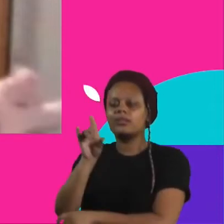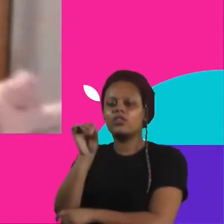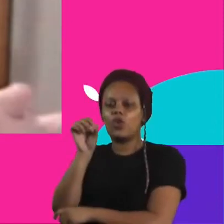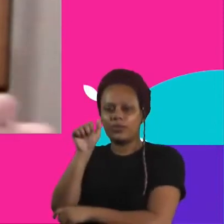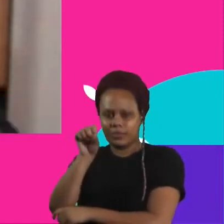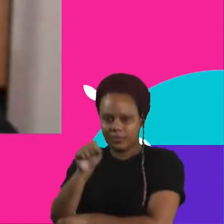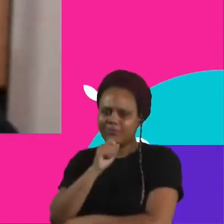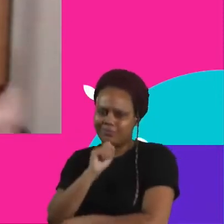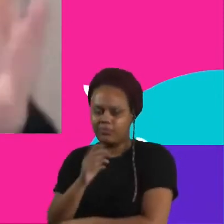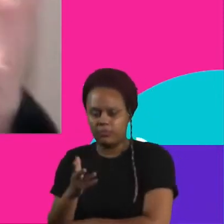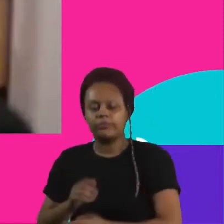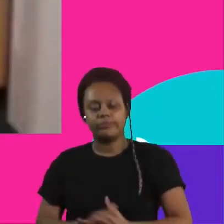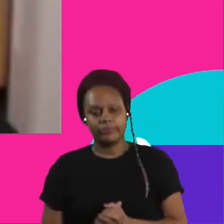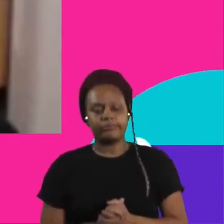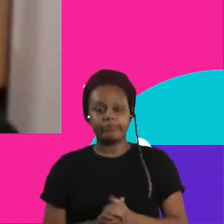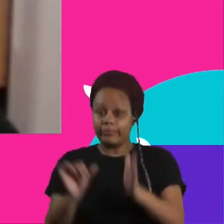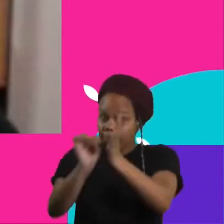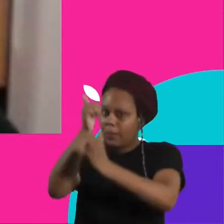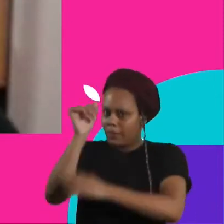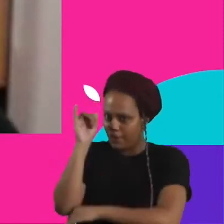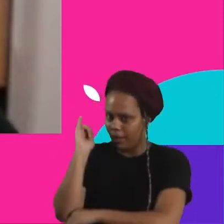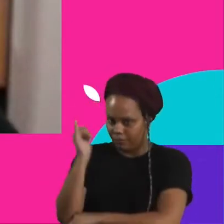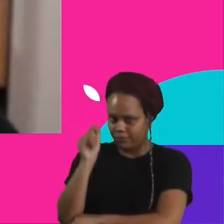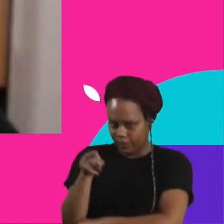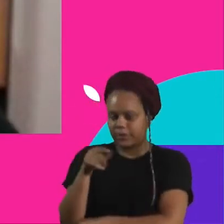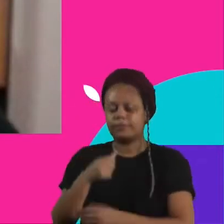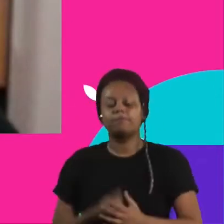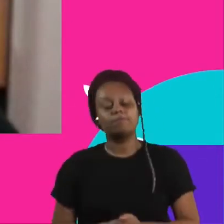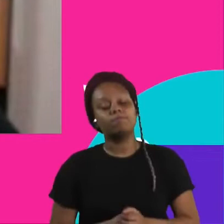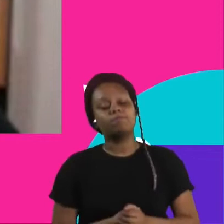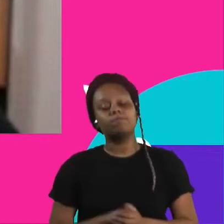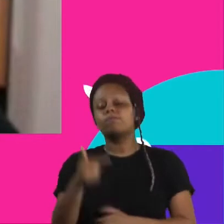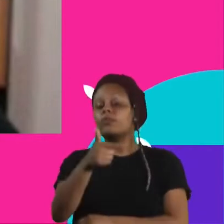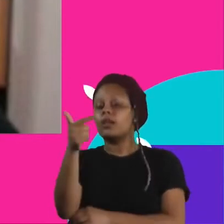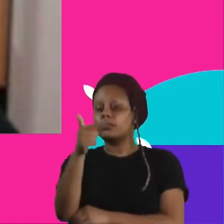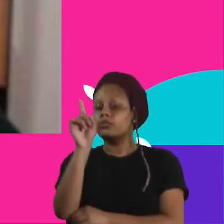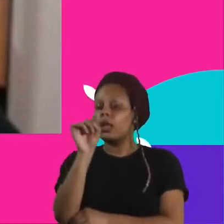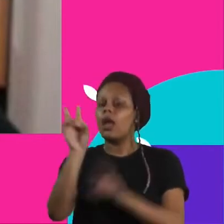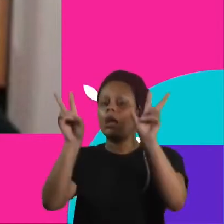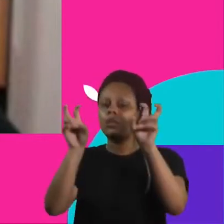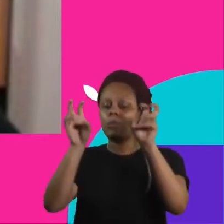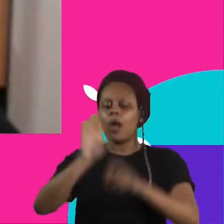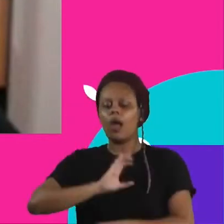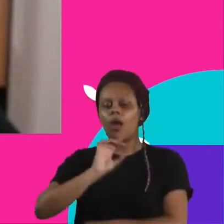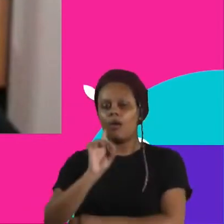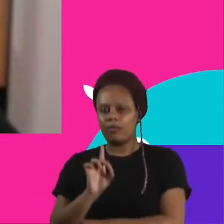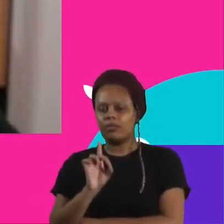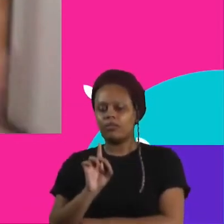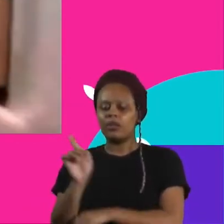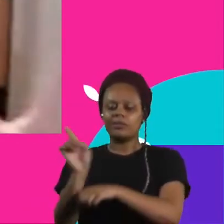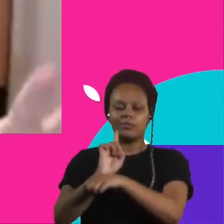essa é a primeira história, né? A segunda história é sobre uma coordenadora de gestão de